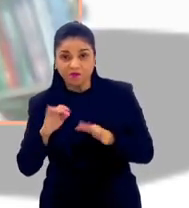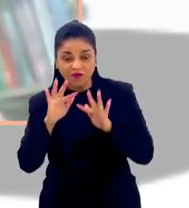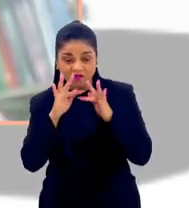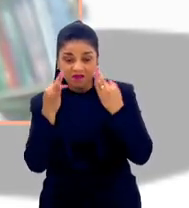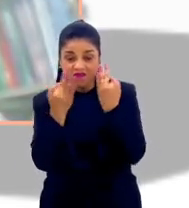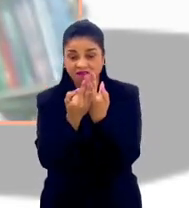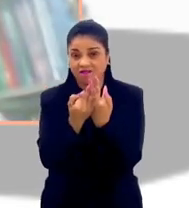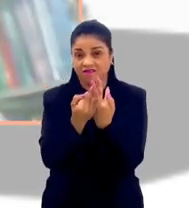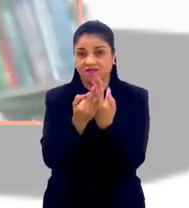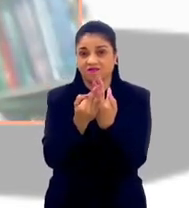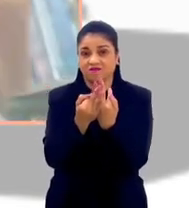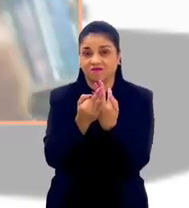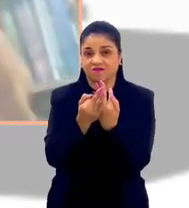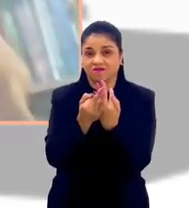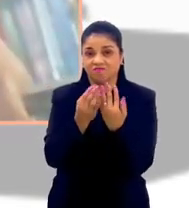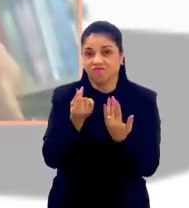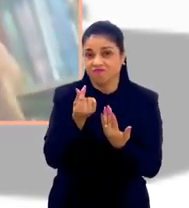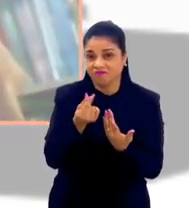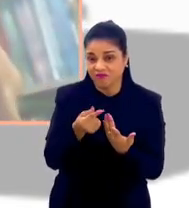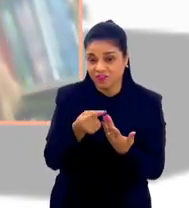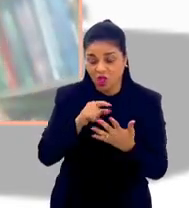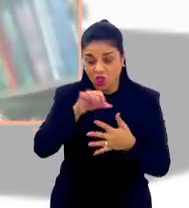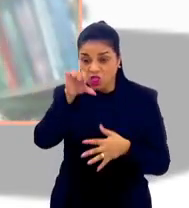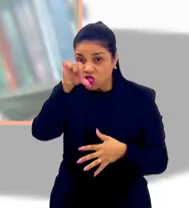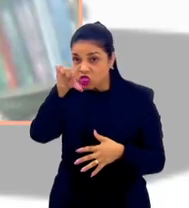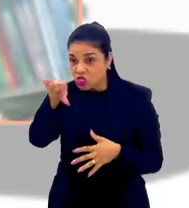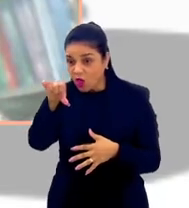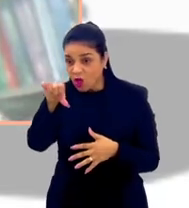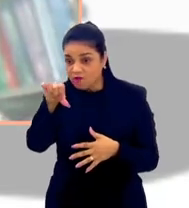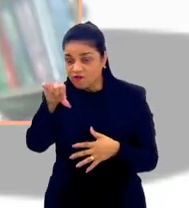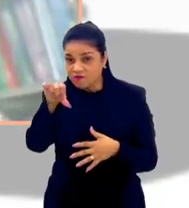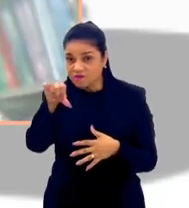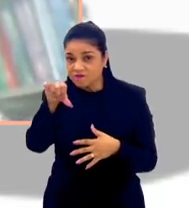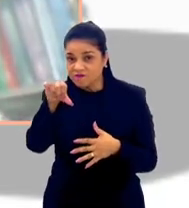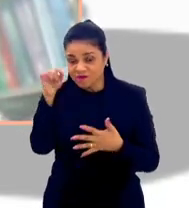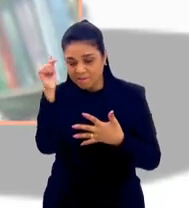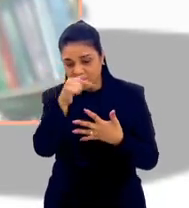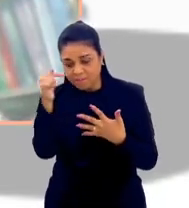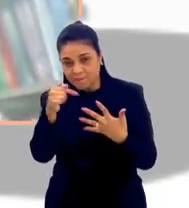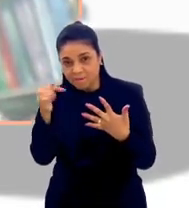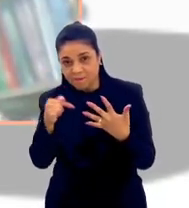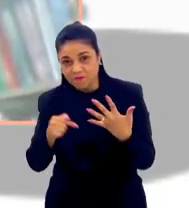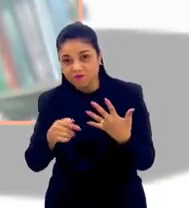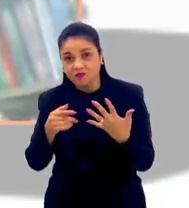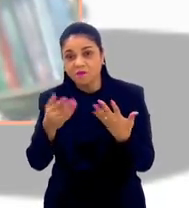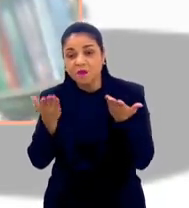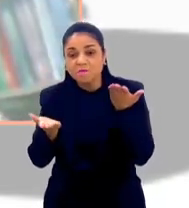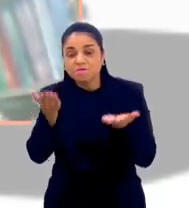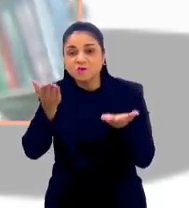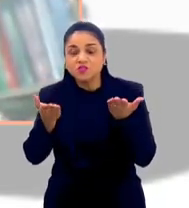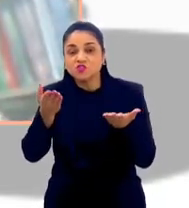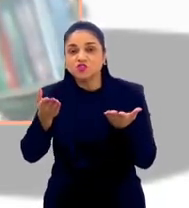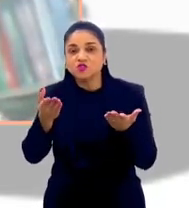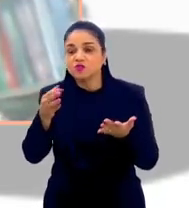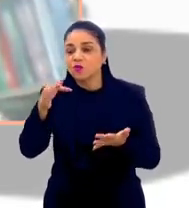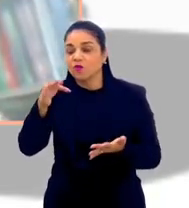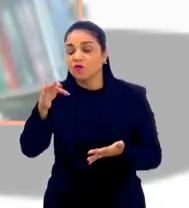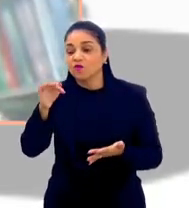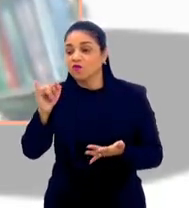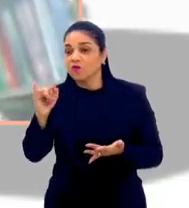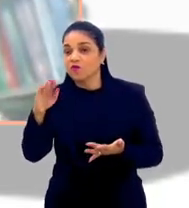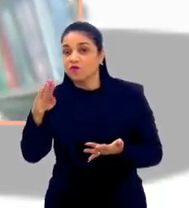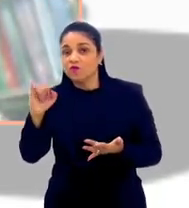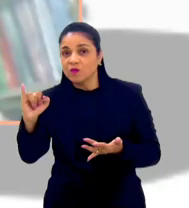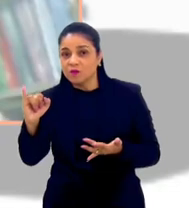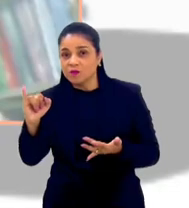dimensões que já são utilizadas para se medir o FIB, mas que a gente ainda não tem um indicador que avalie no